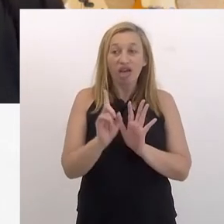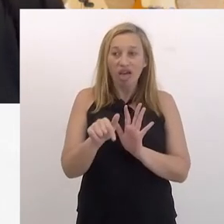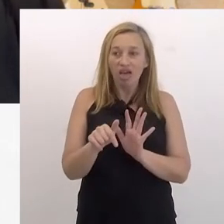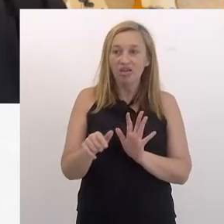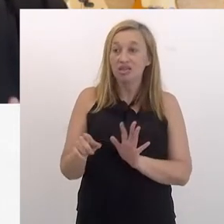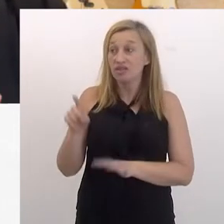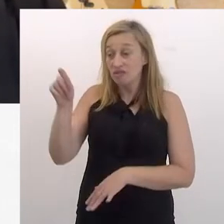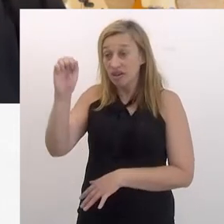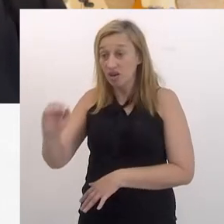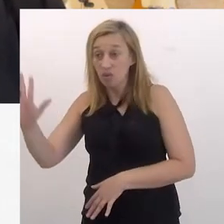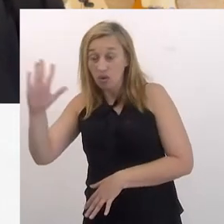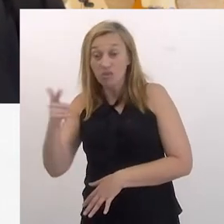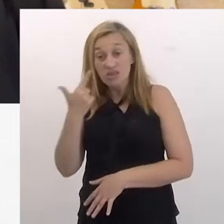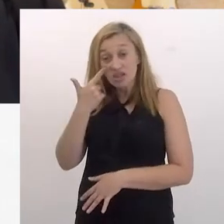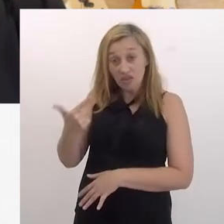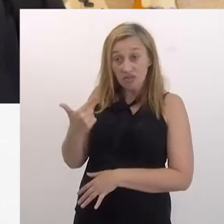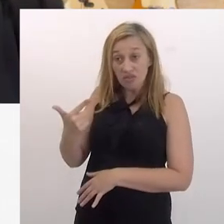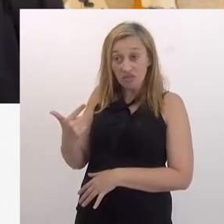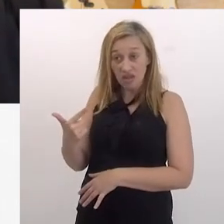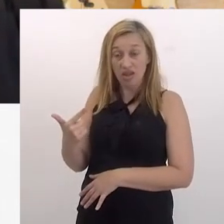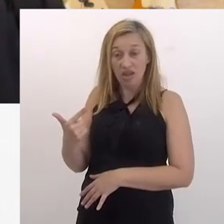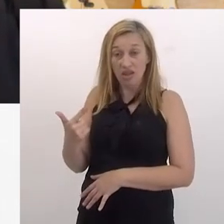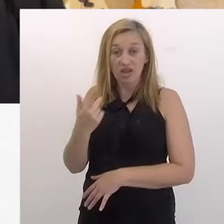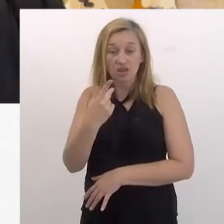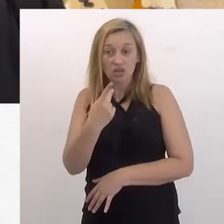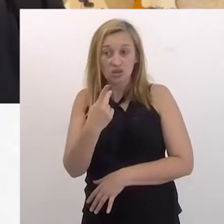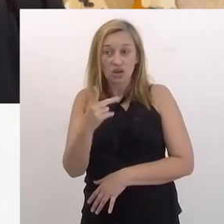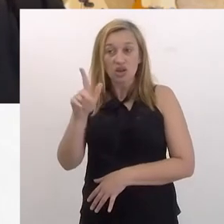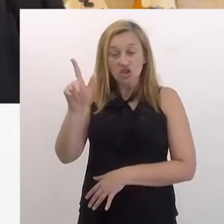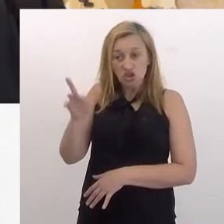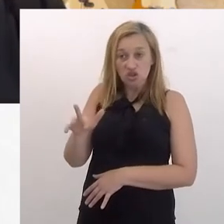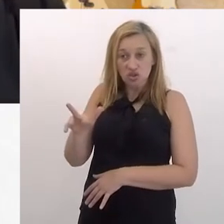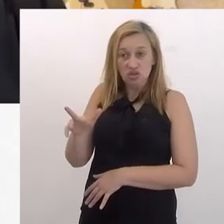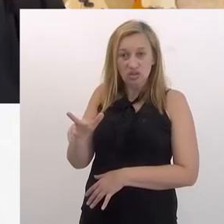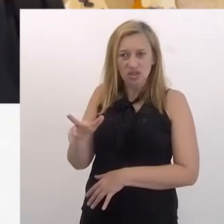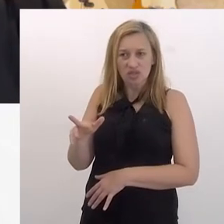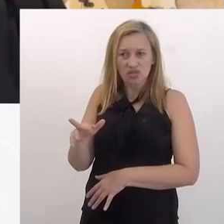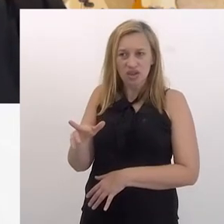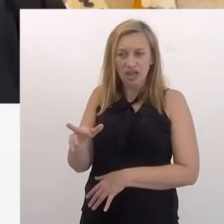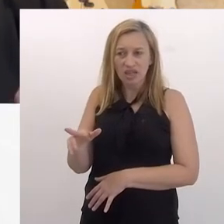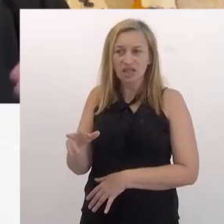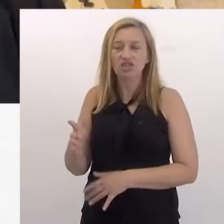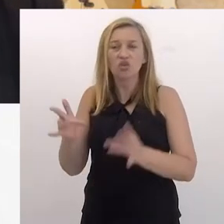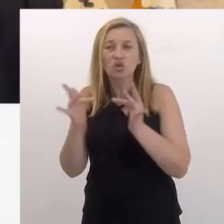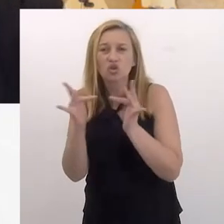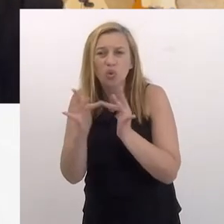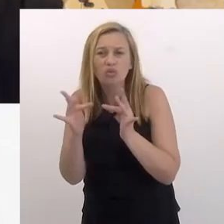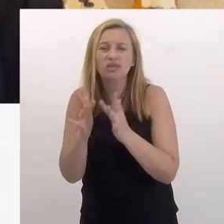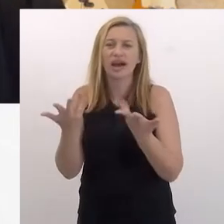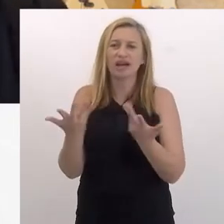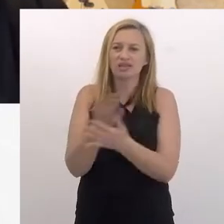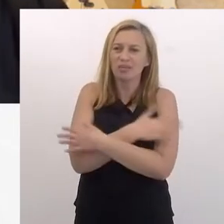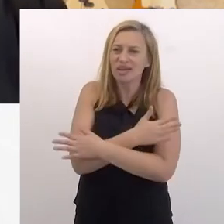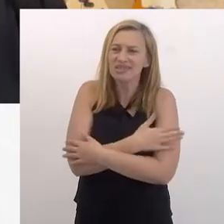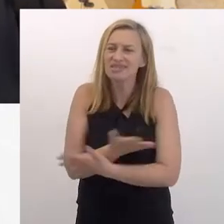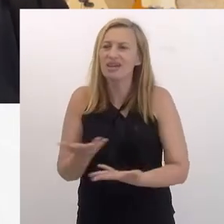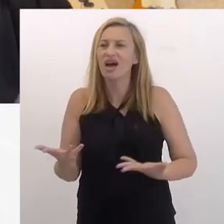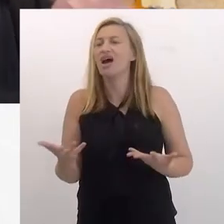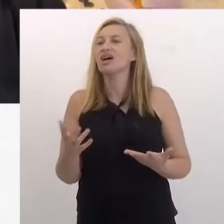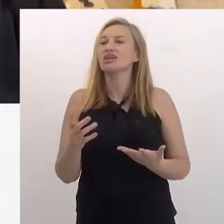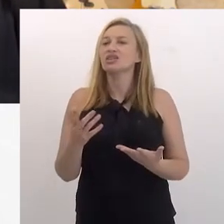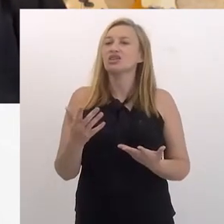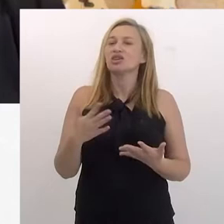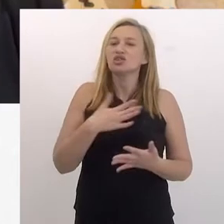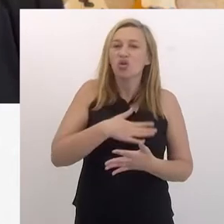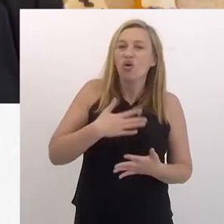jeito é, quando você vai para a Europa, você vê que a gente é assim, sua própria história com coreana, a gente é assim. A gente gosta de um contato físico, a